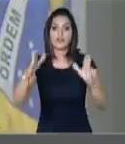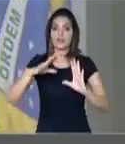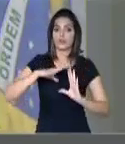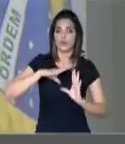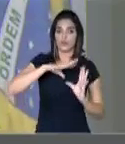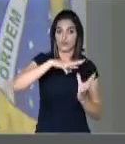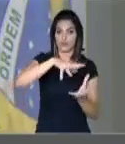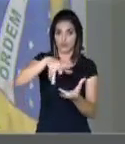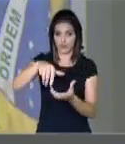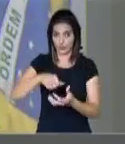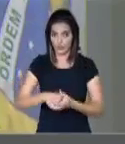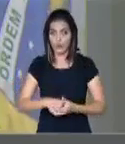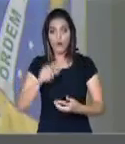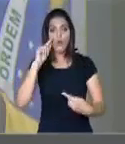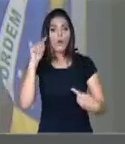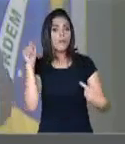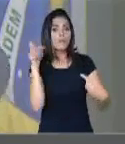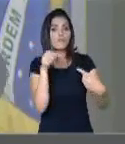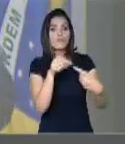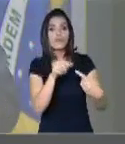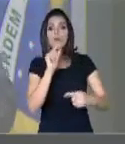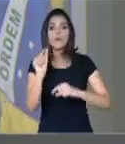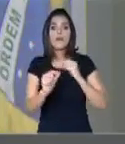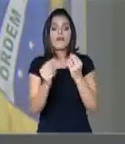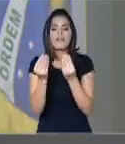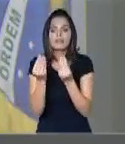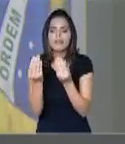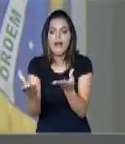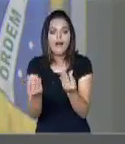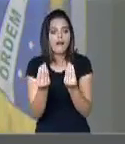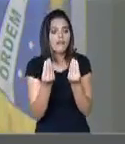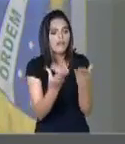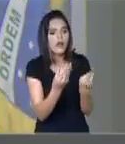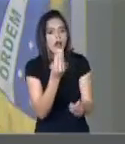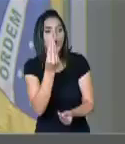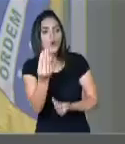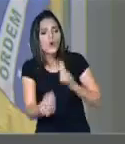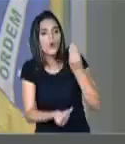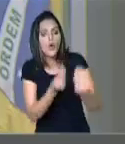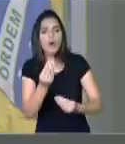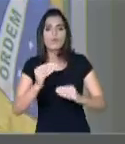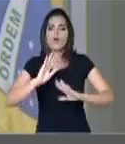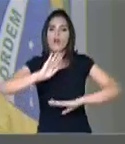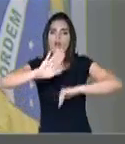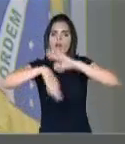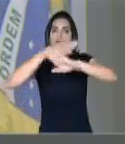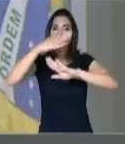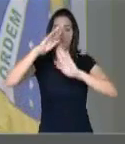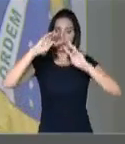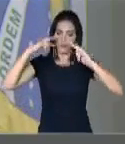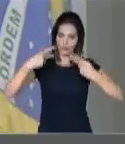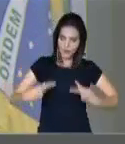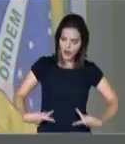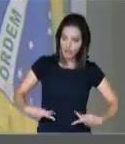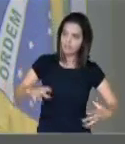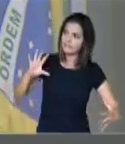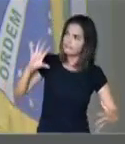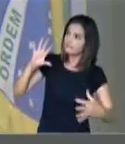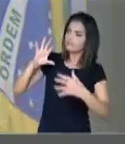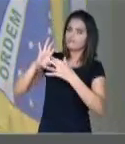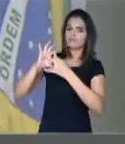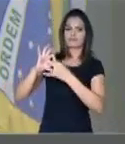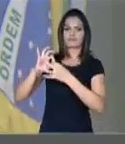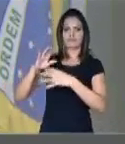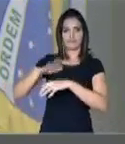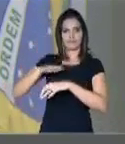com o intuito, de propiciar, condições, para, a plena realização, da pessoa humana, em relação